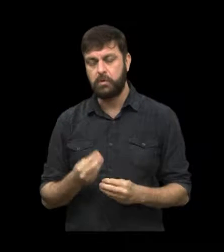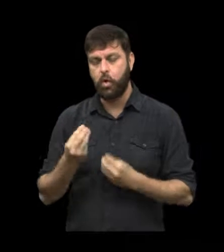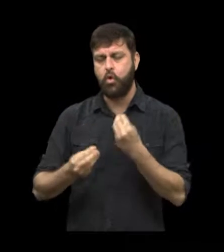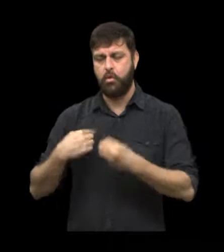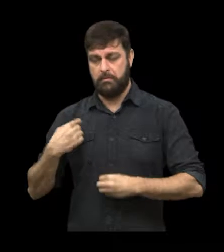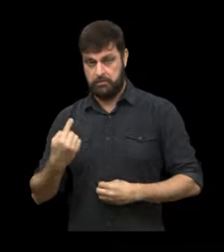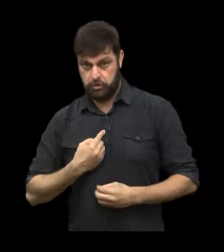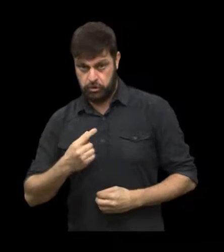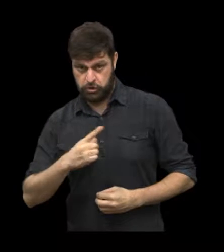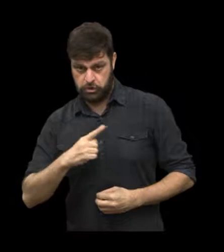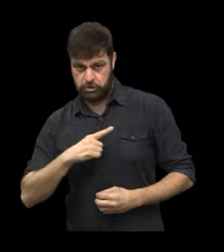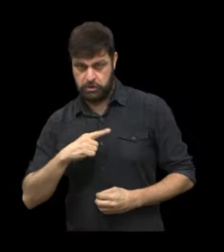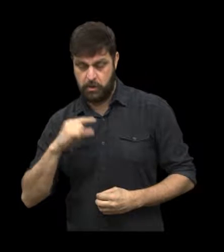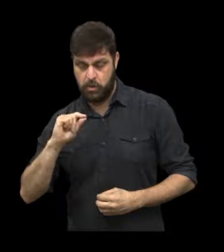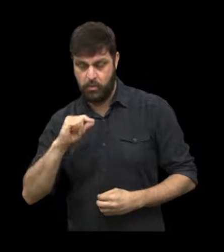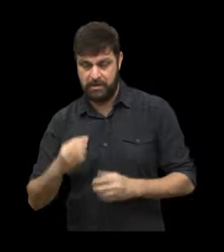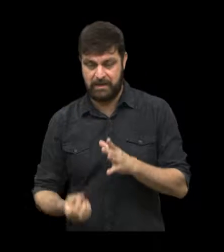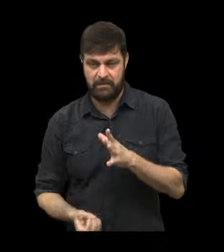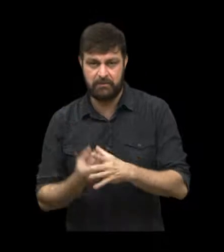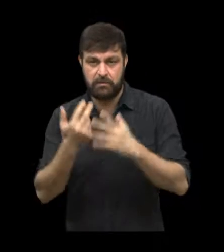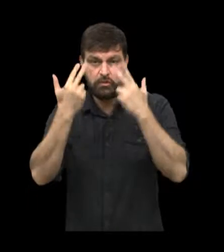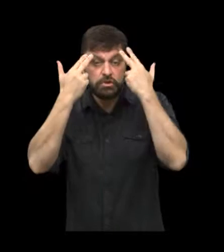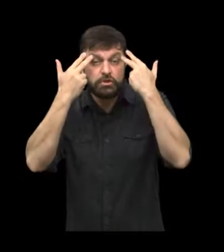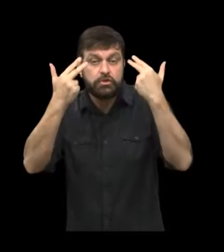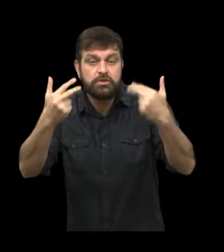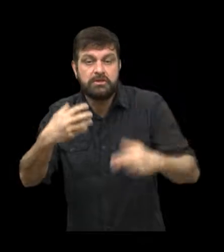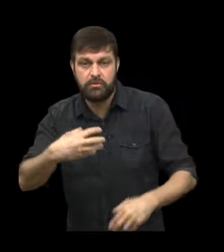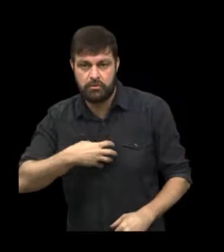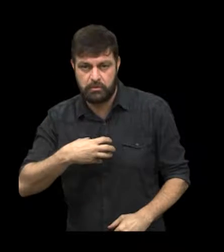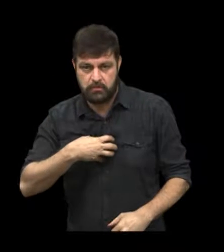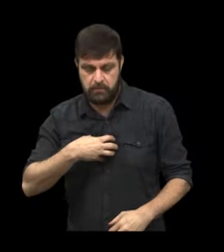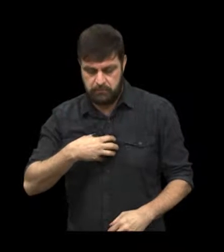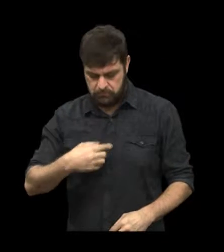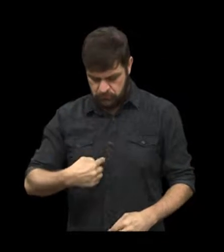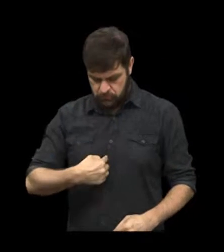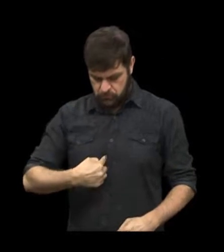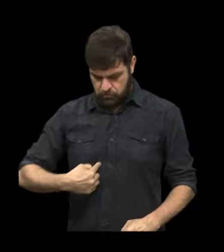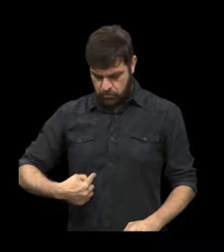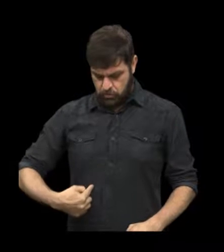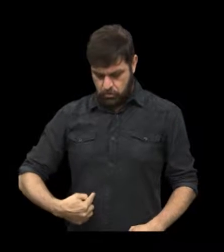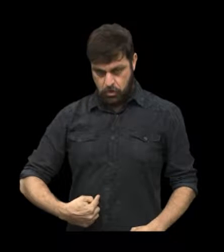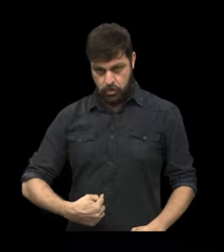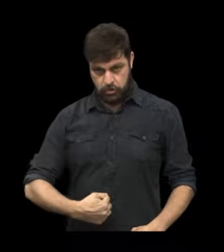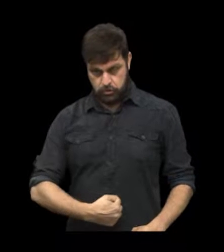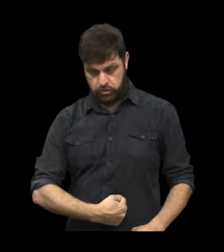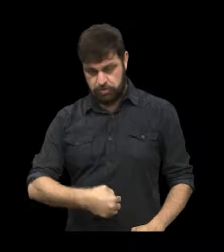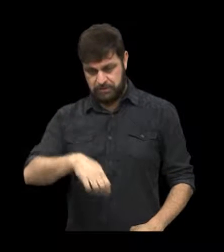Quando a gente tem uma situação de normalidade, ou seja, quando o estômago,